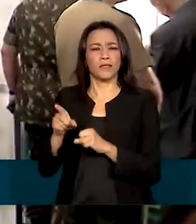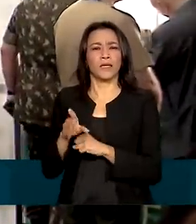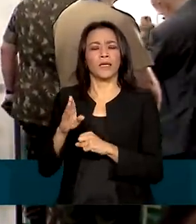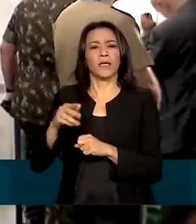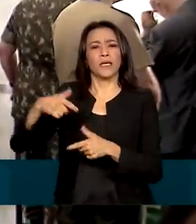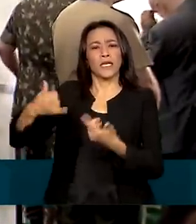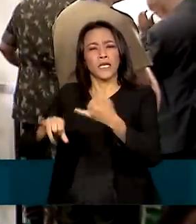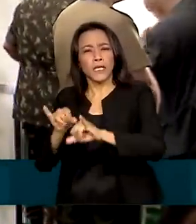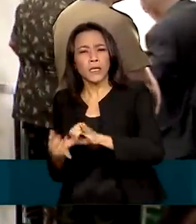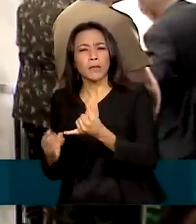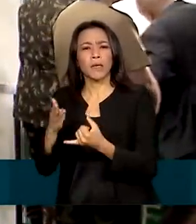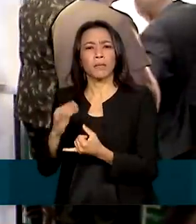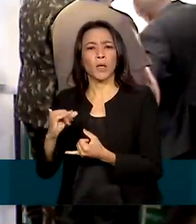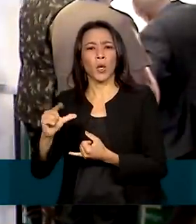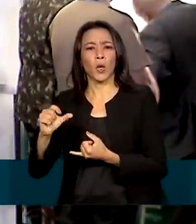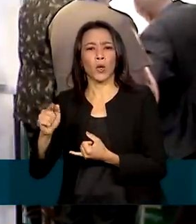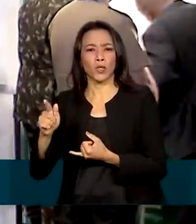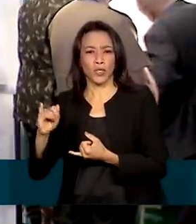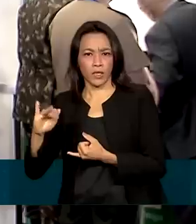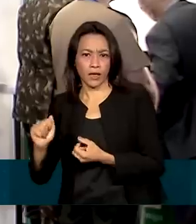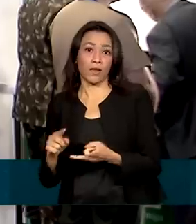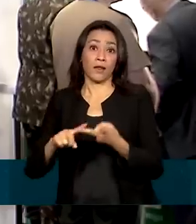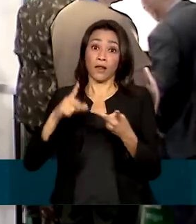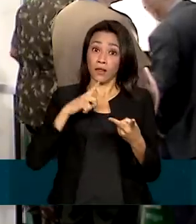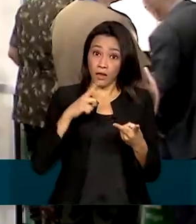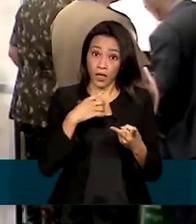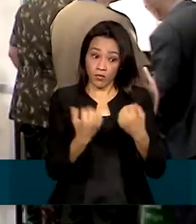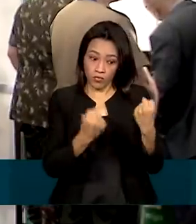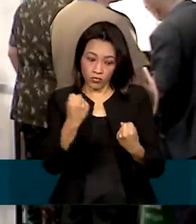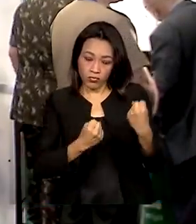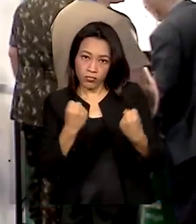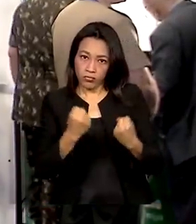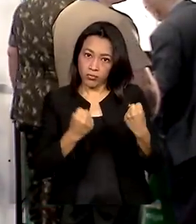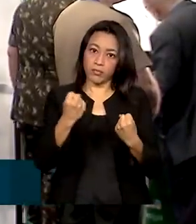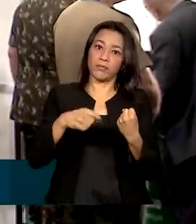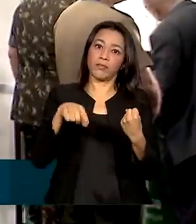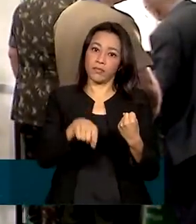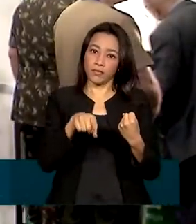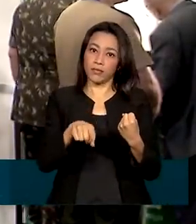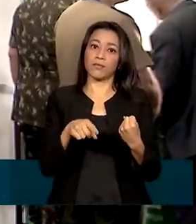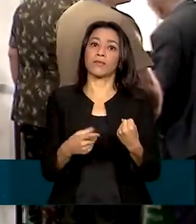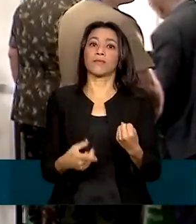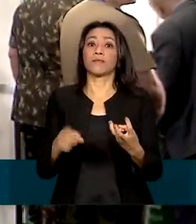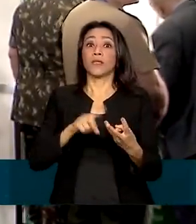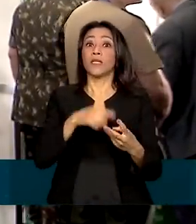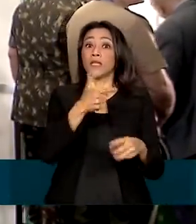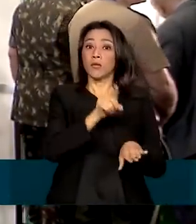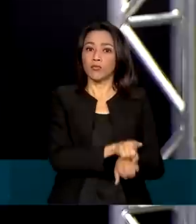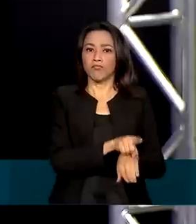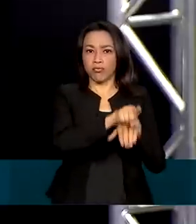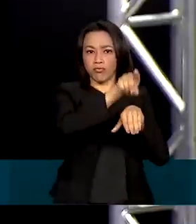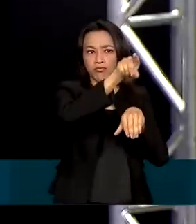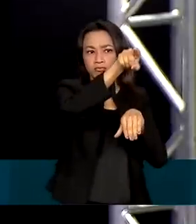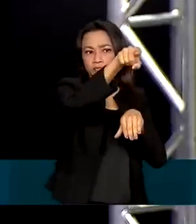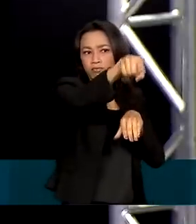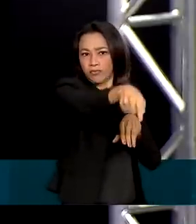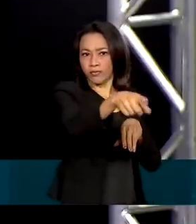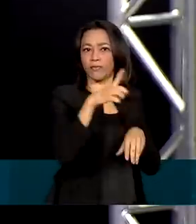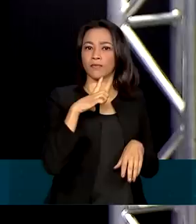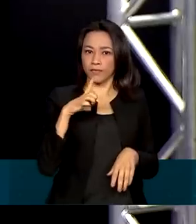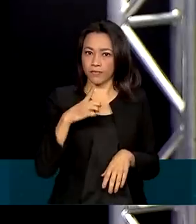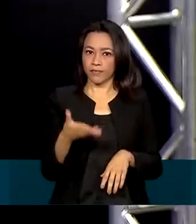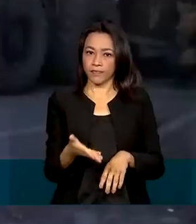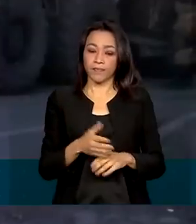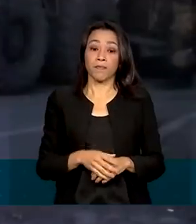nuclear. Também temos viaturas do sistema Astros, a viatura Comando e a lançadora de foguetes. Para o ministro